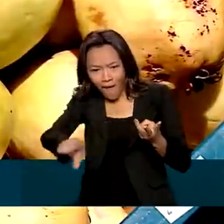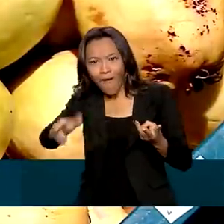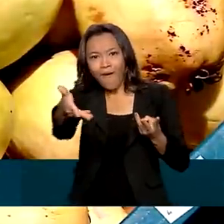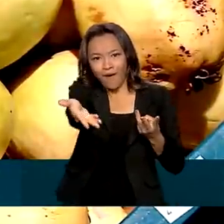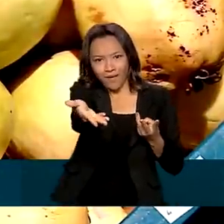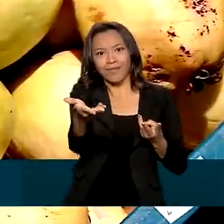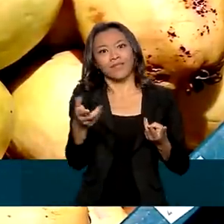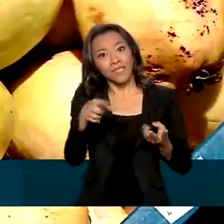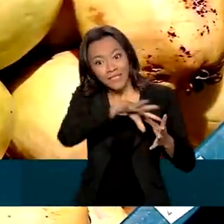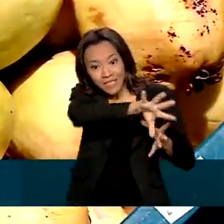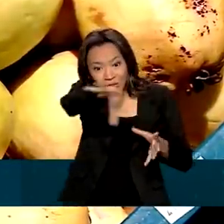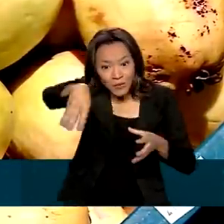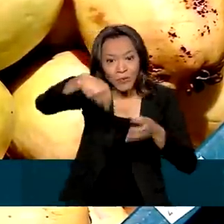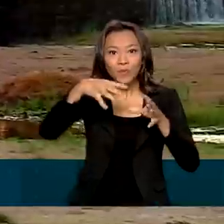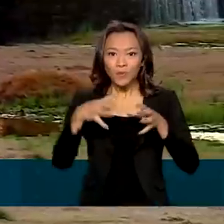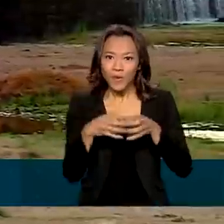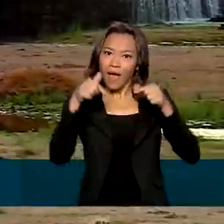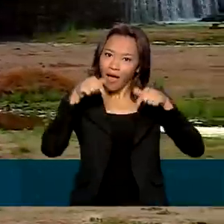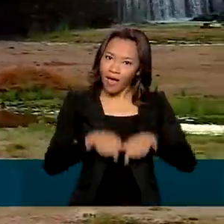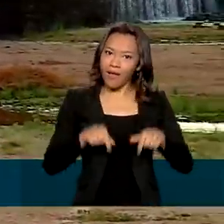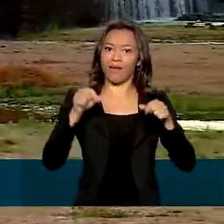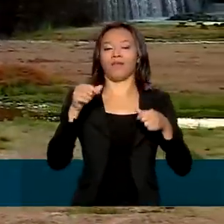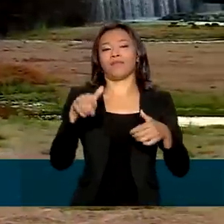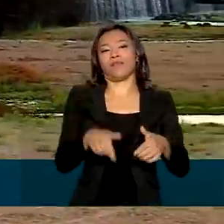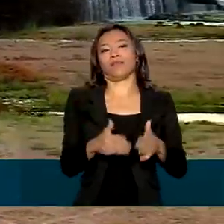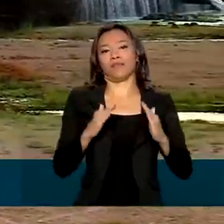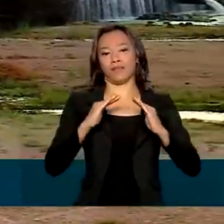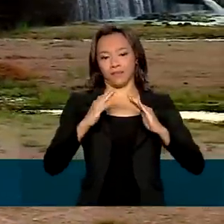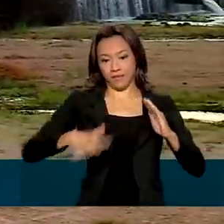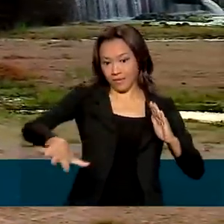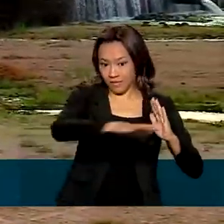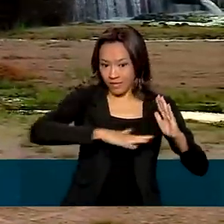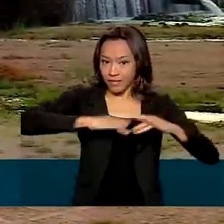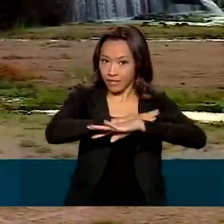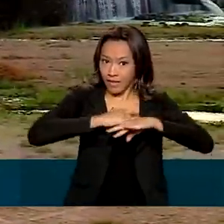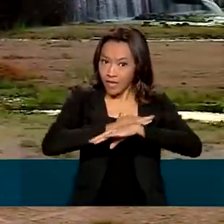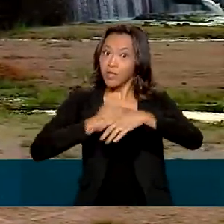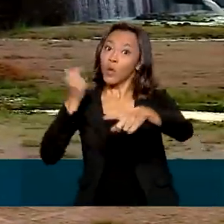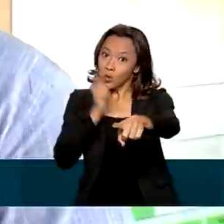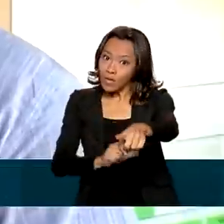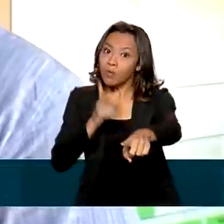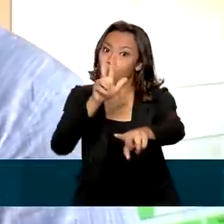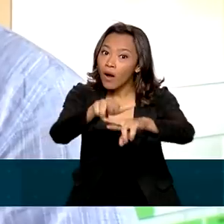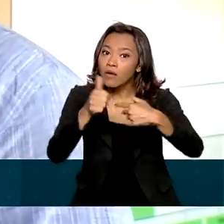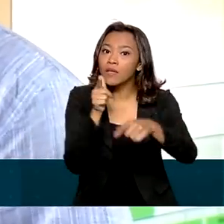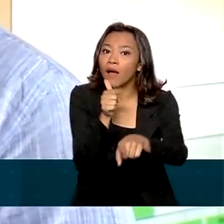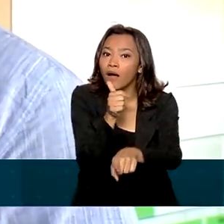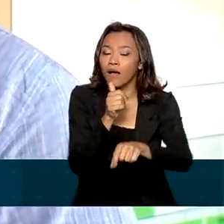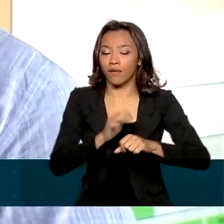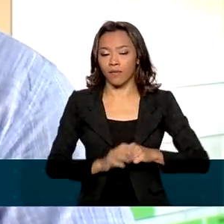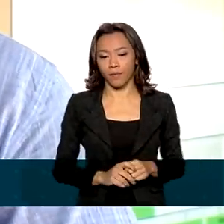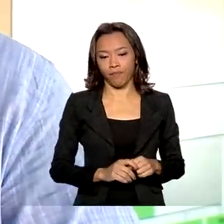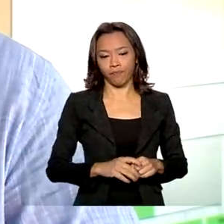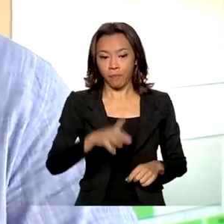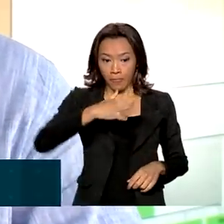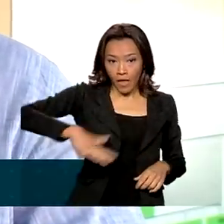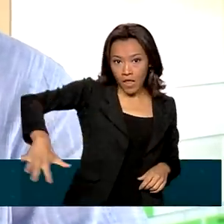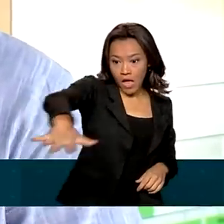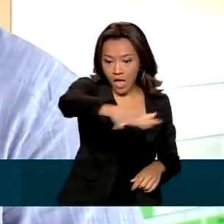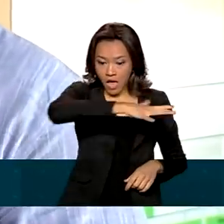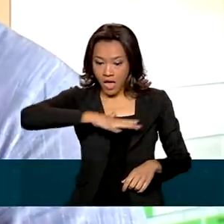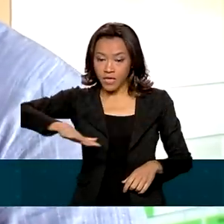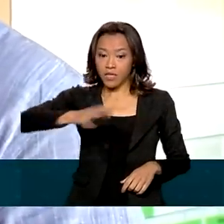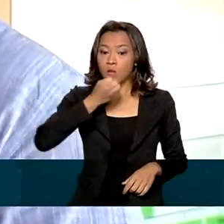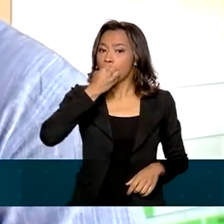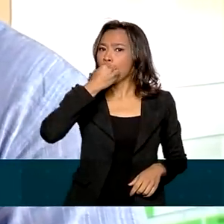goiaba são produzidos aqui. Essa fartura só é possível com água. A nossa região não é